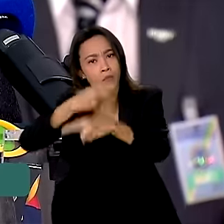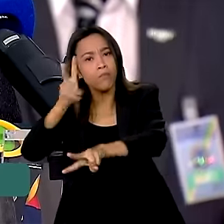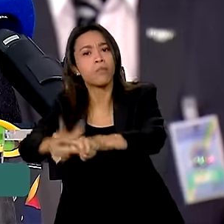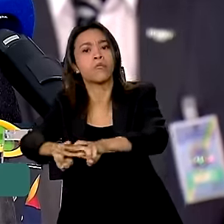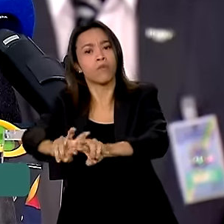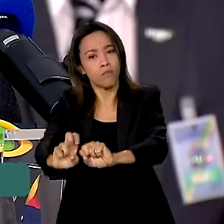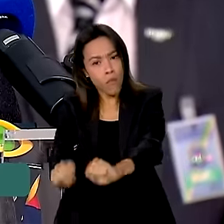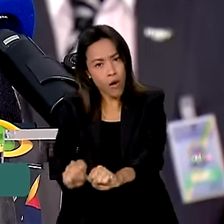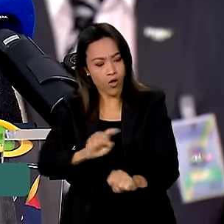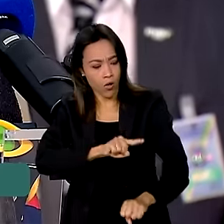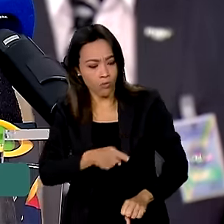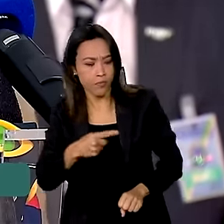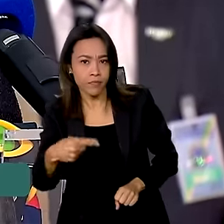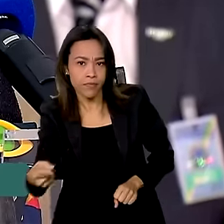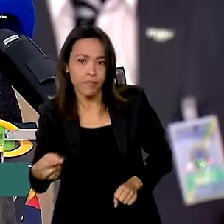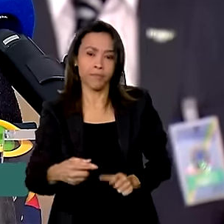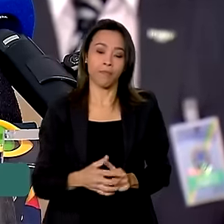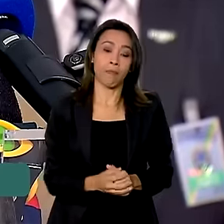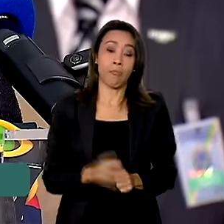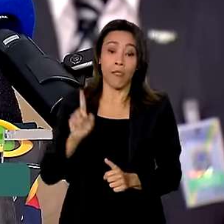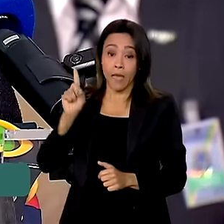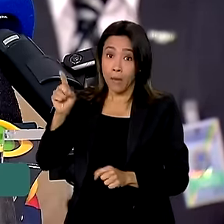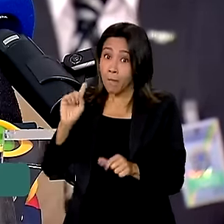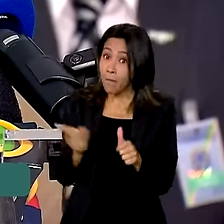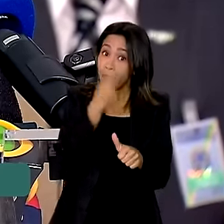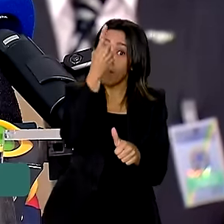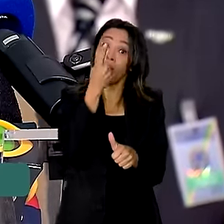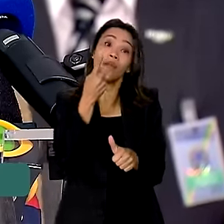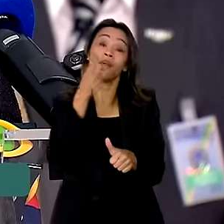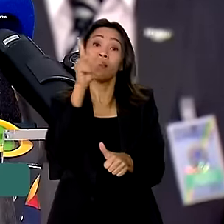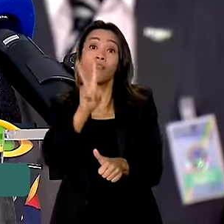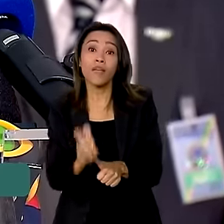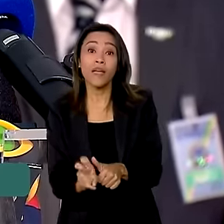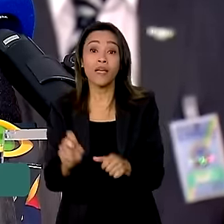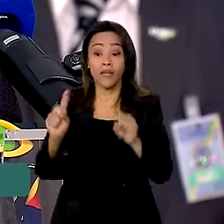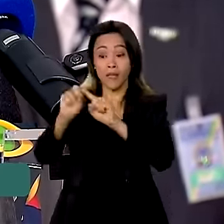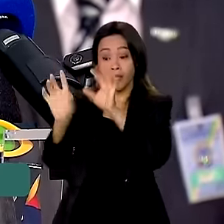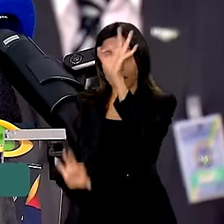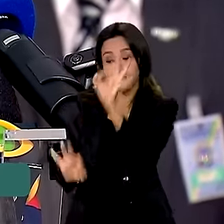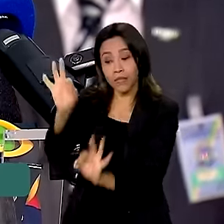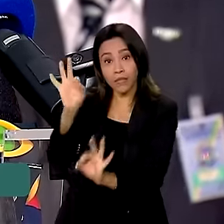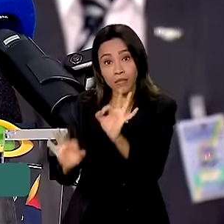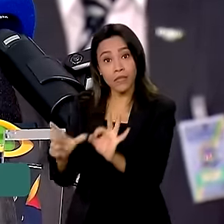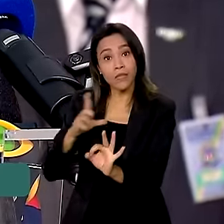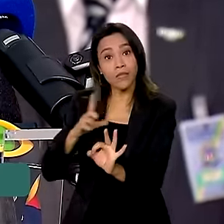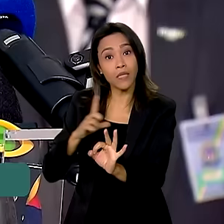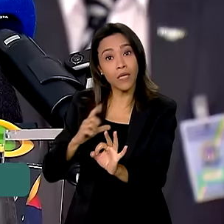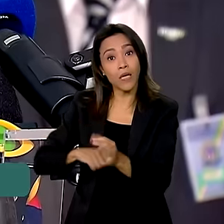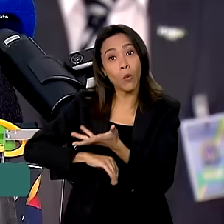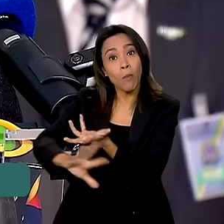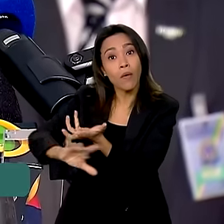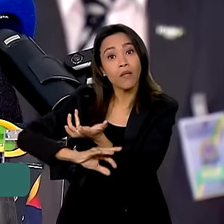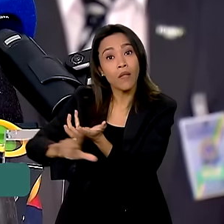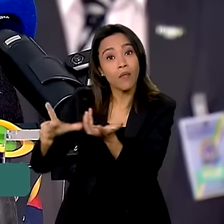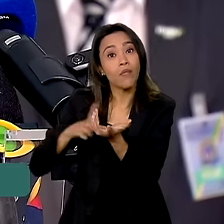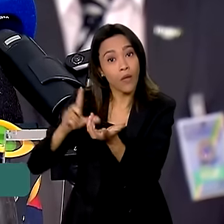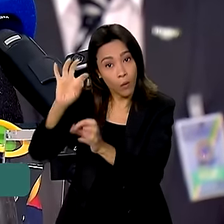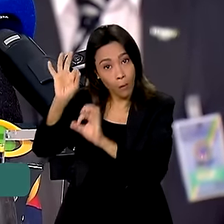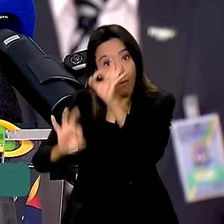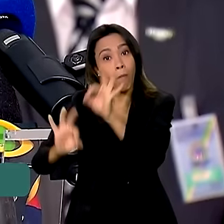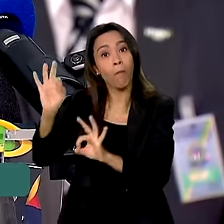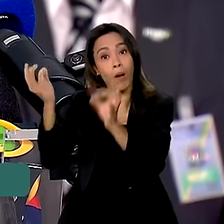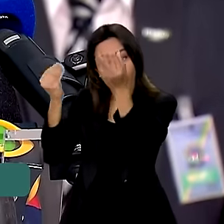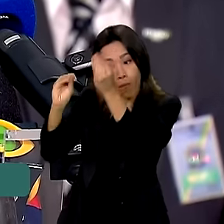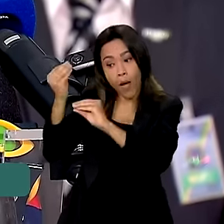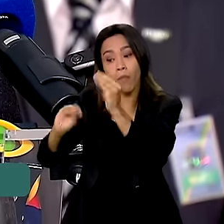primeira vez, o Pantanal tem um plano de enfrentamento aos incêndios e é esse plano que está sendo